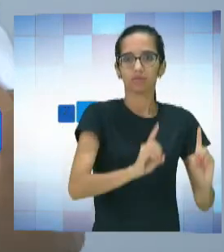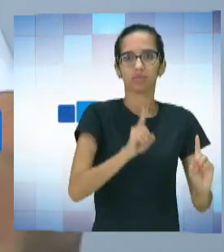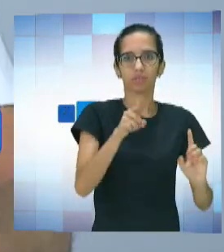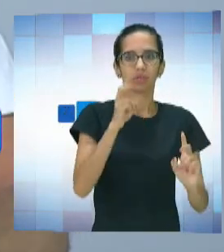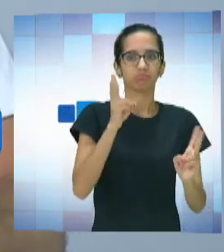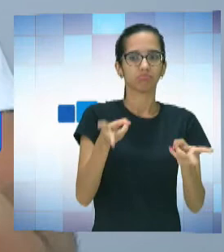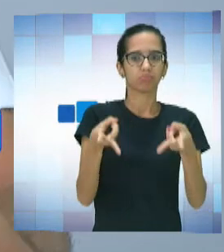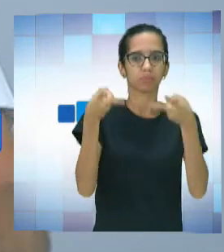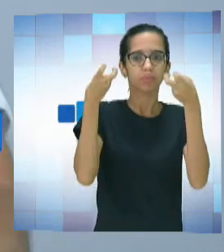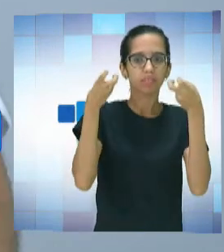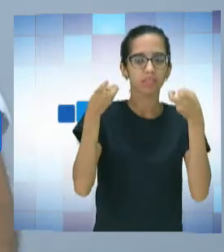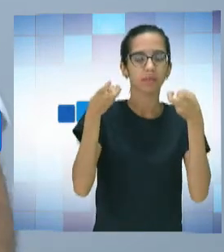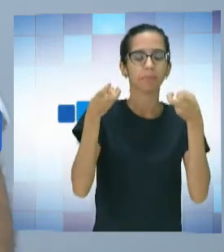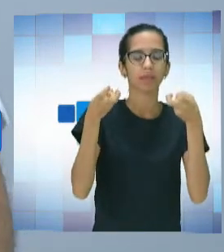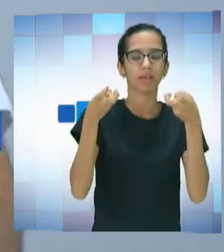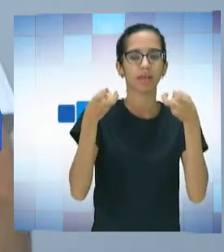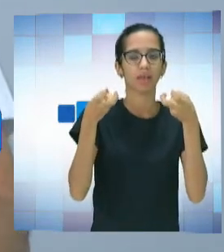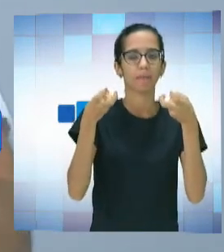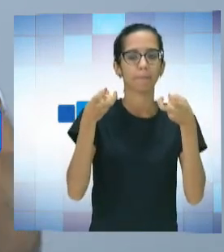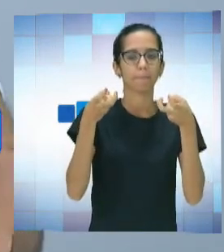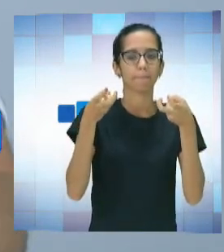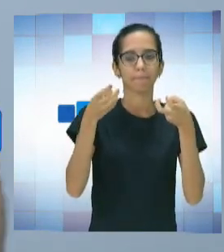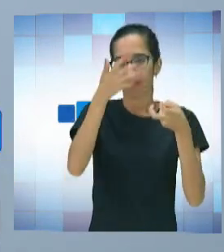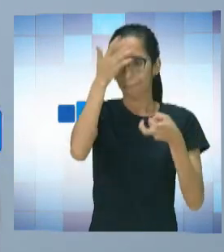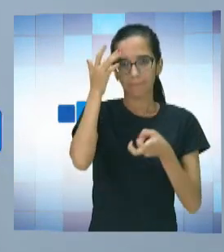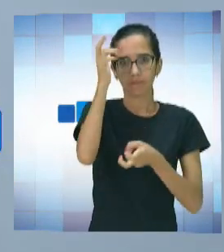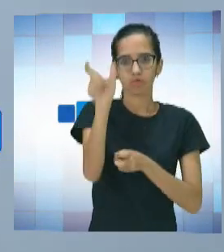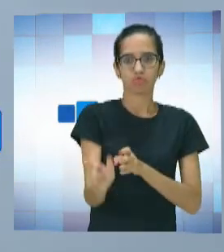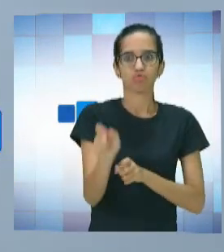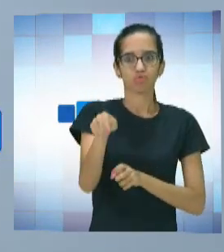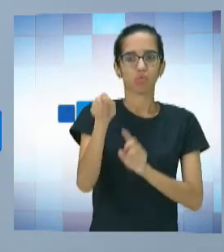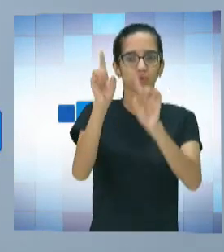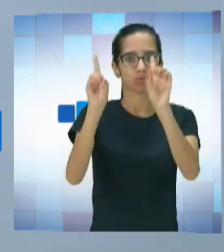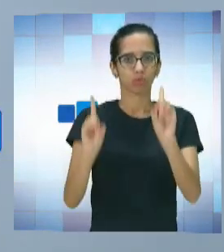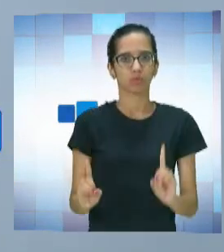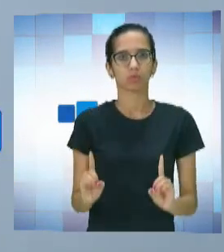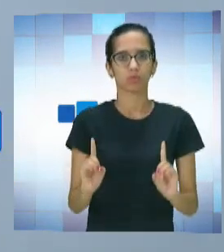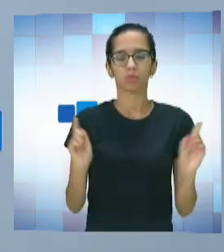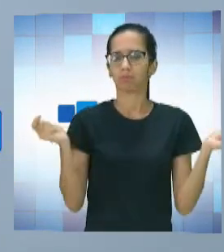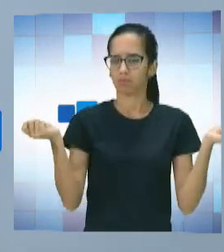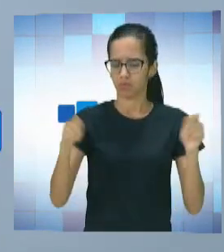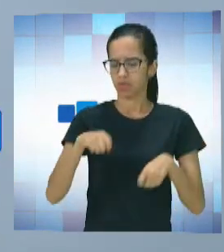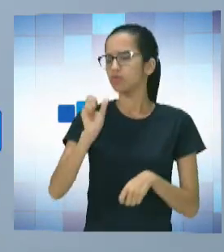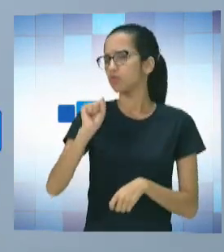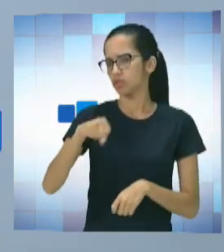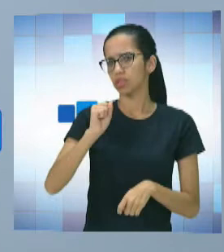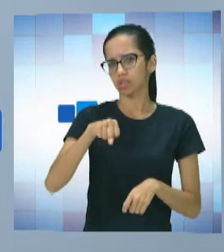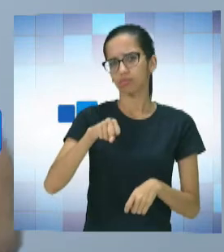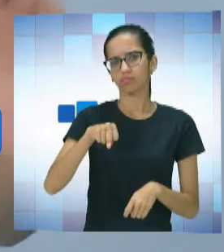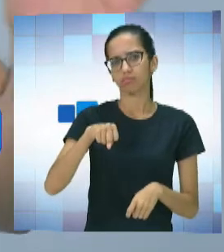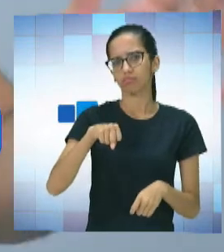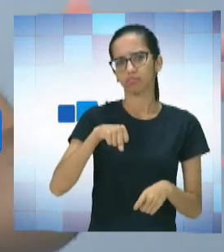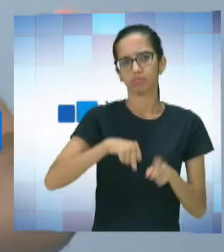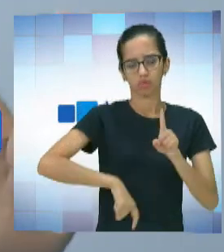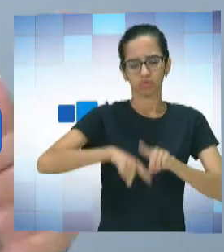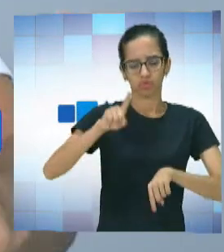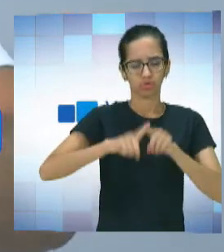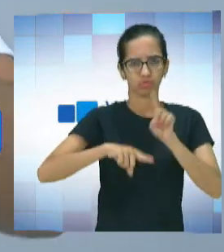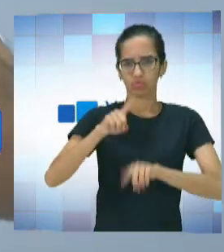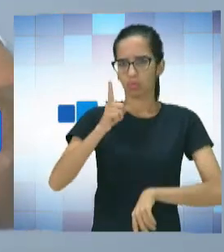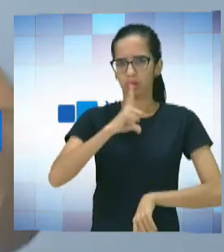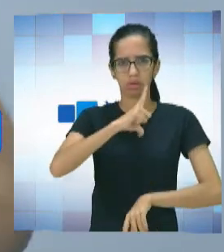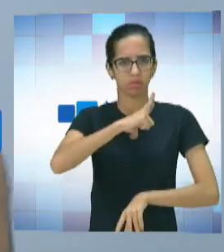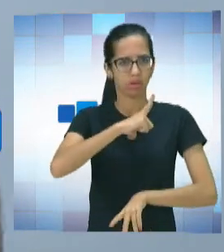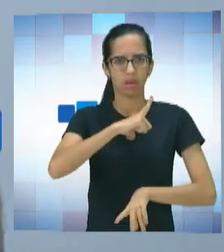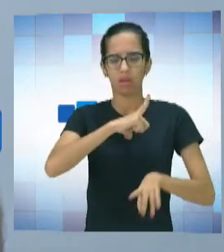senso crítico em ver que aquela pessoa que tem uma deficiência, ela pode sim tocar um instrumento nos seus limites, e tem uma